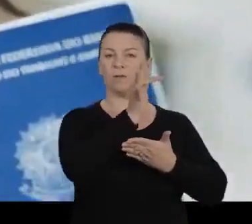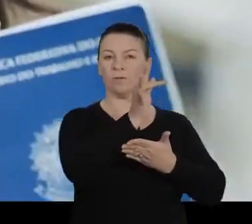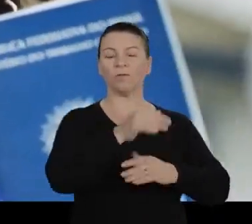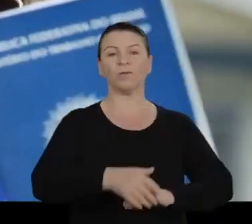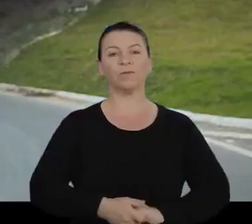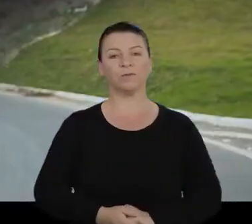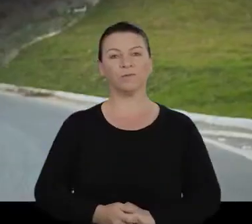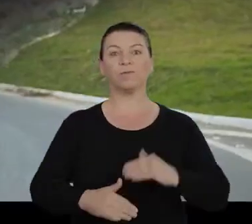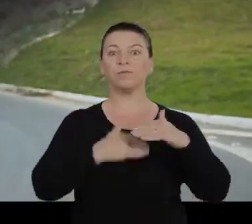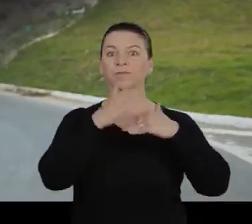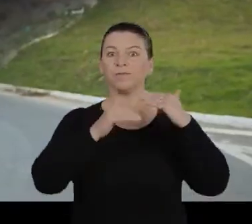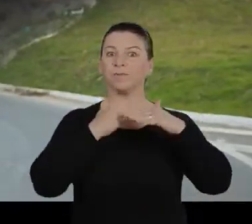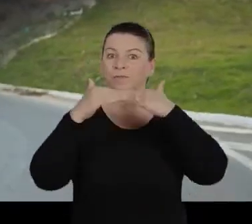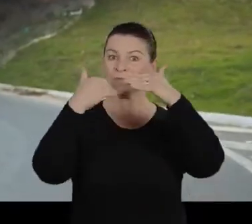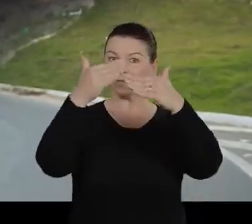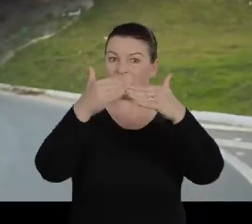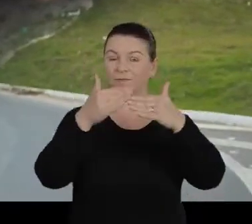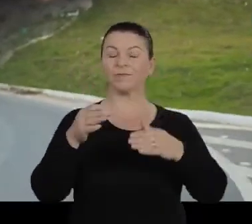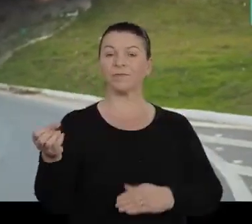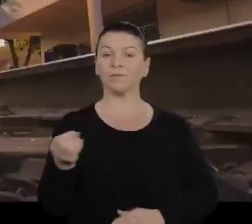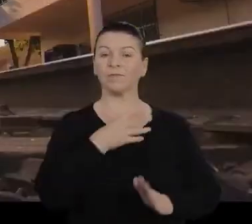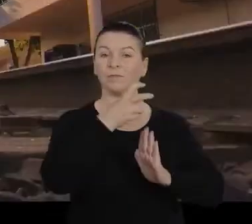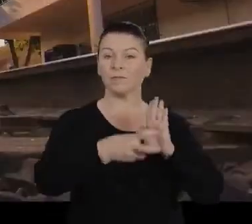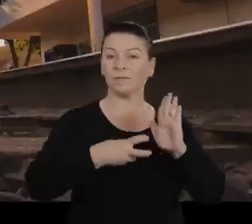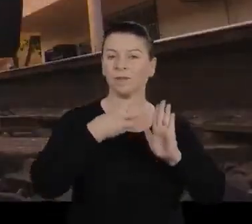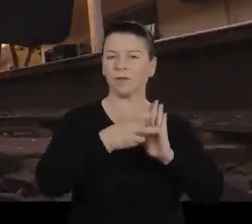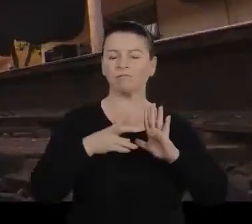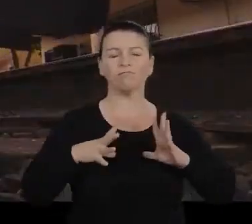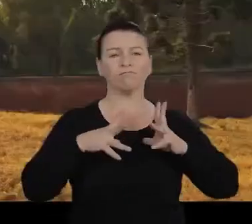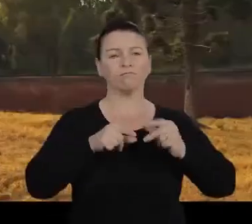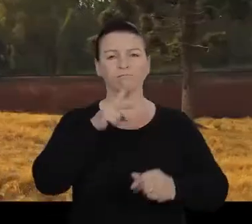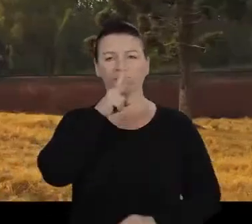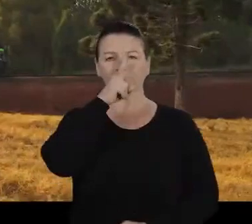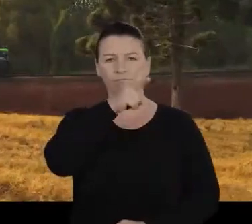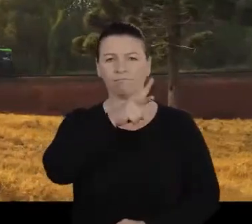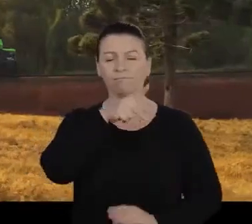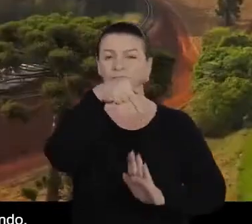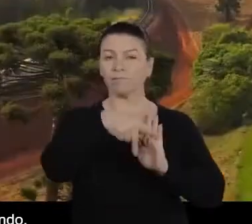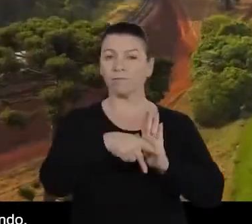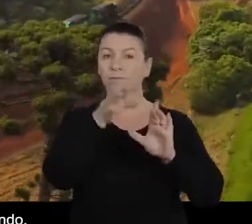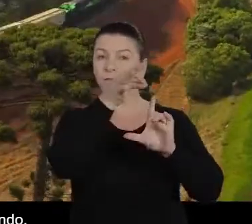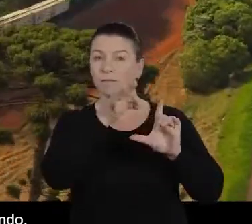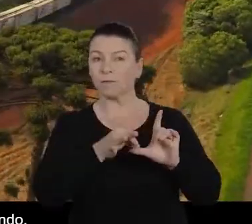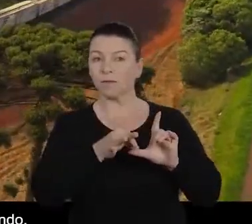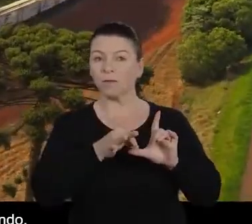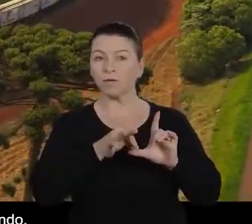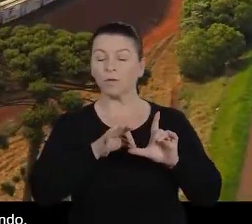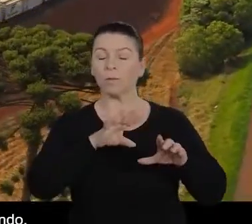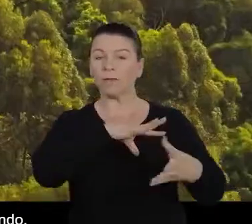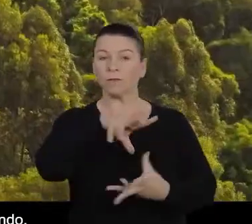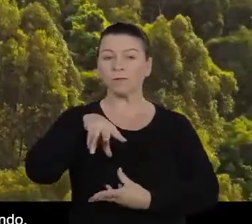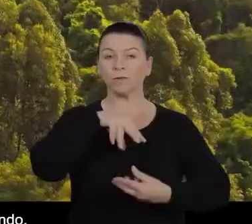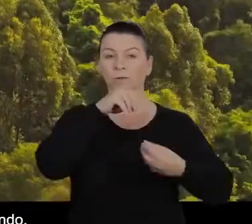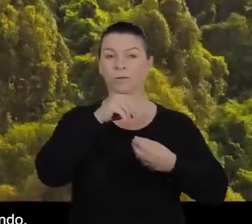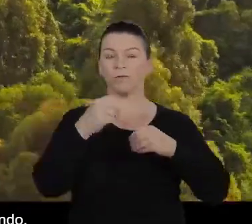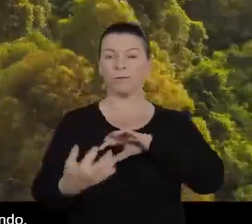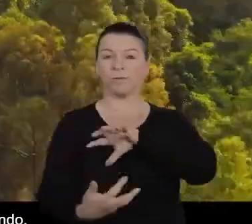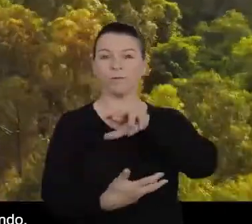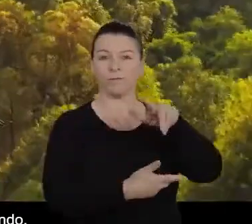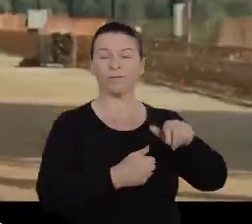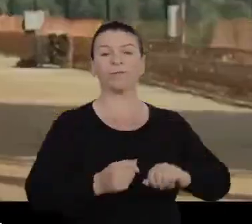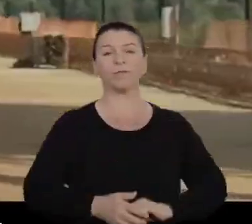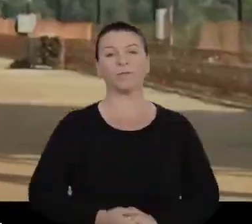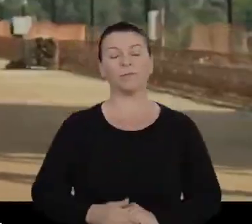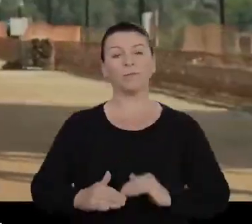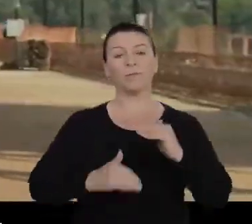o Cartão Futuro. Pra frente no desenvolvimento. A nova ferroeste vem com toda a força. Um dos projetos logísticos mais sustentáveis